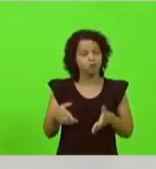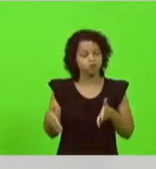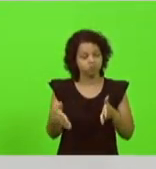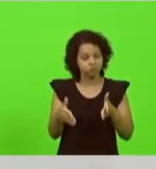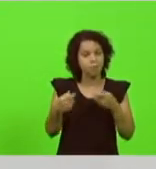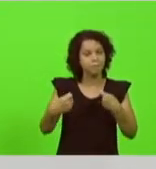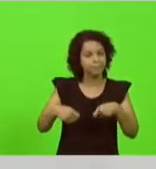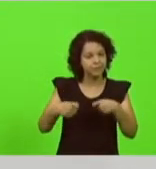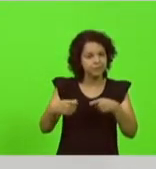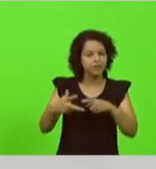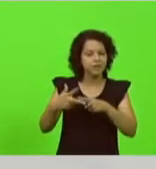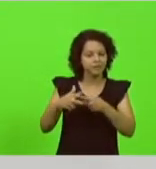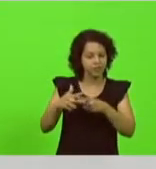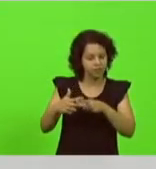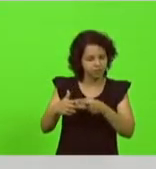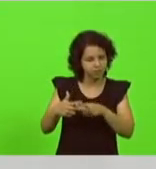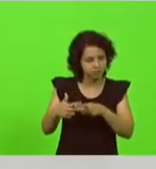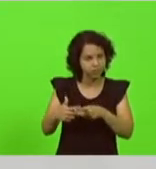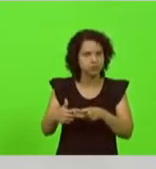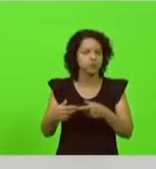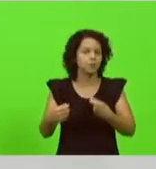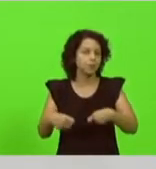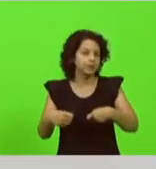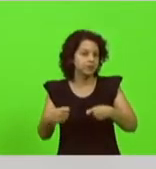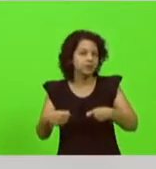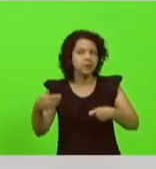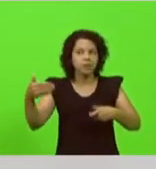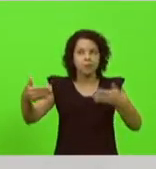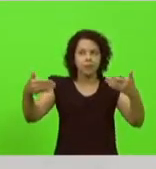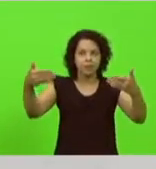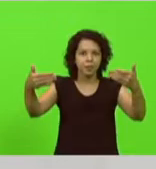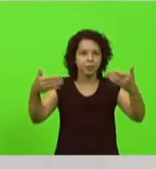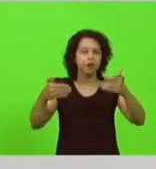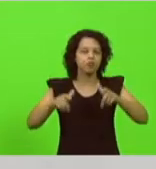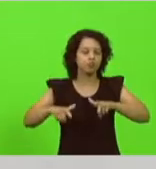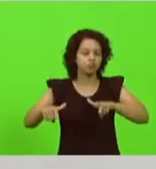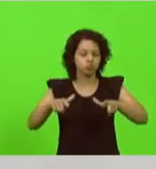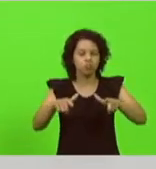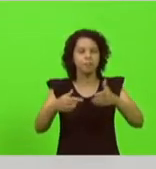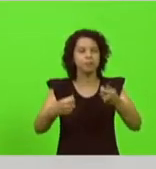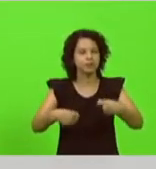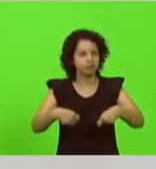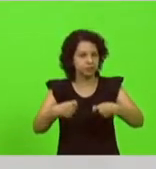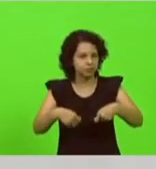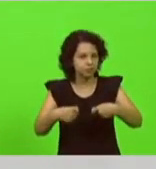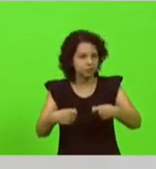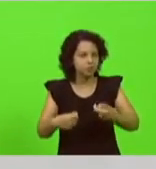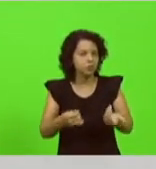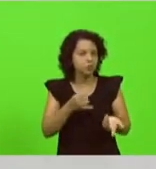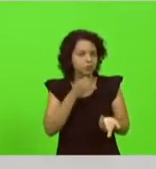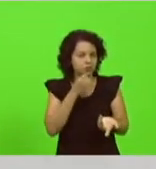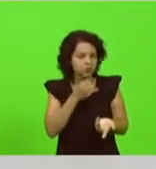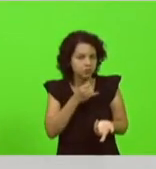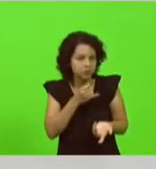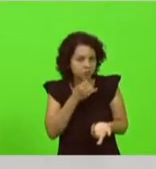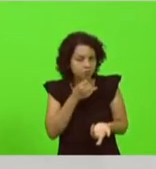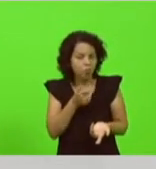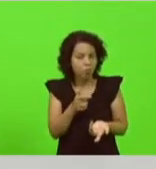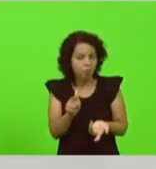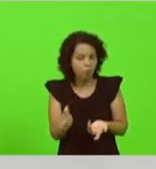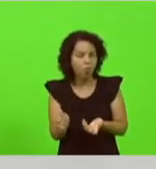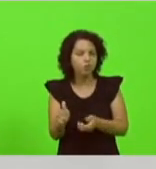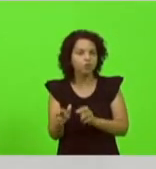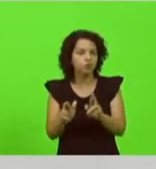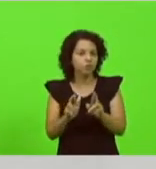revitalização viária e sinalização. Há exemplos da rodovia SC420, que encontra-se em péssimo estado de conservação.